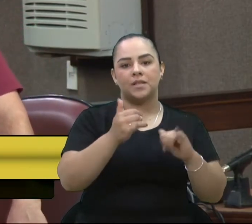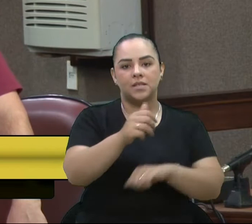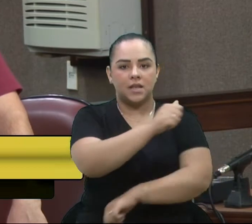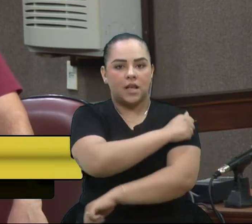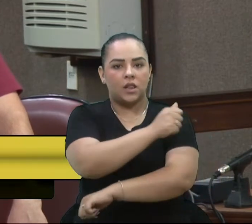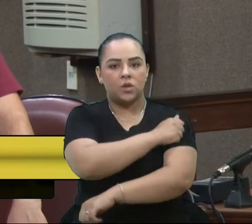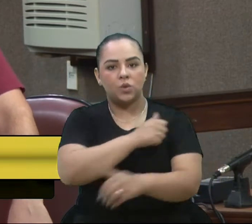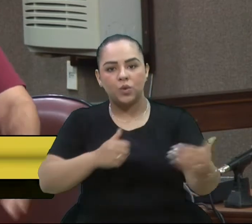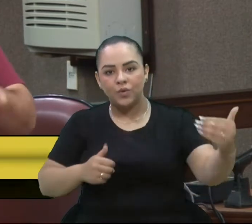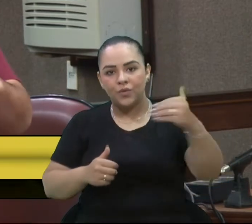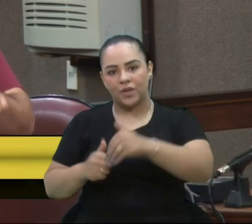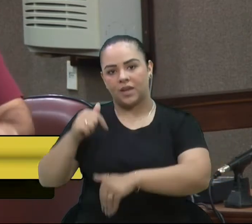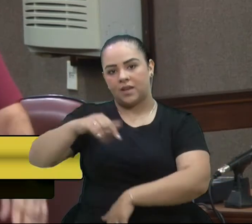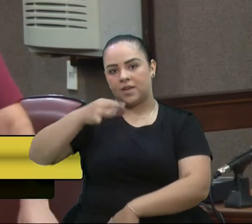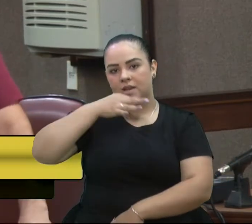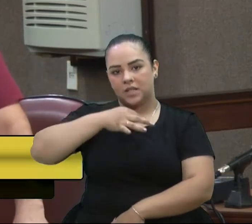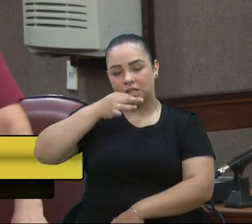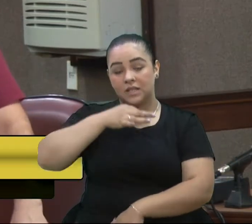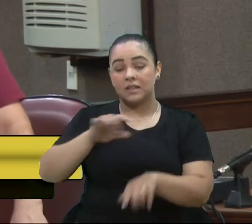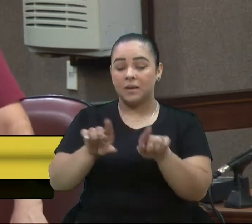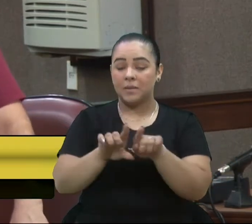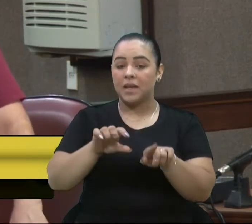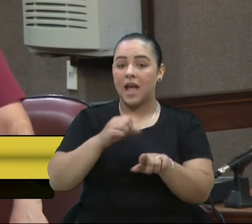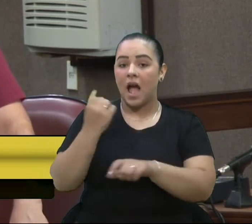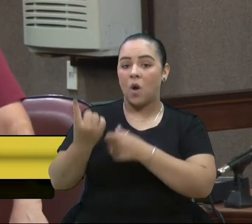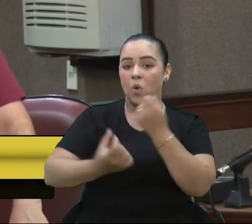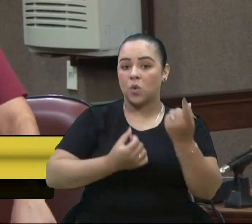Muitos desses alunos, inclusive de Caxias do Sul,